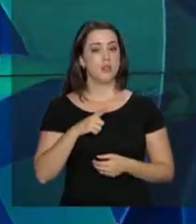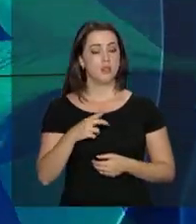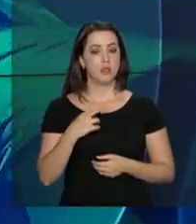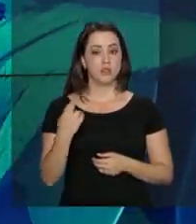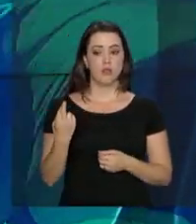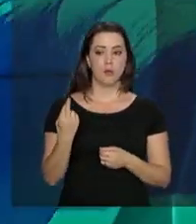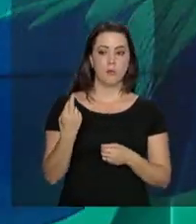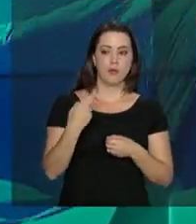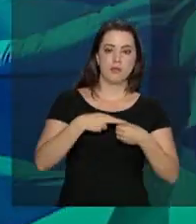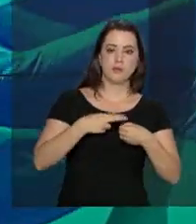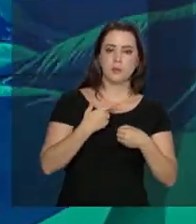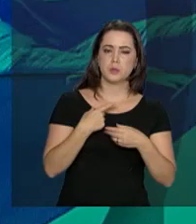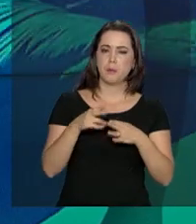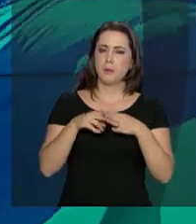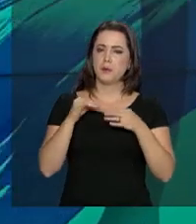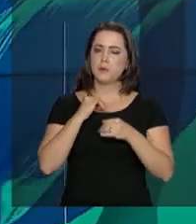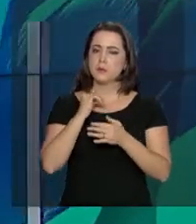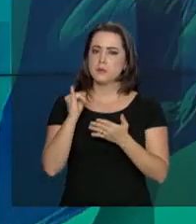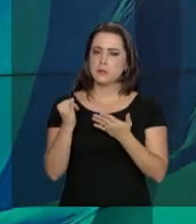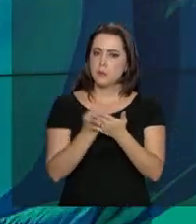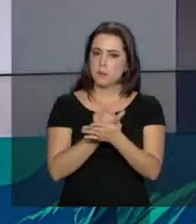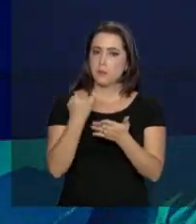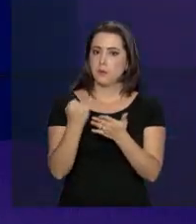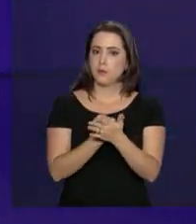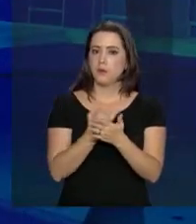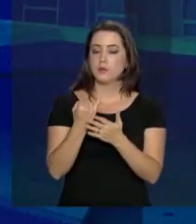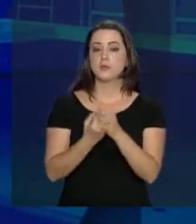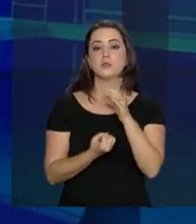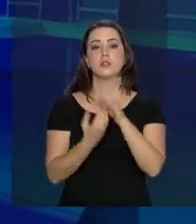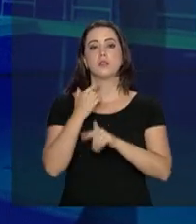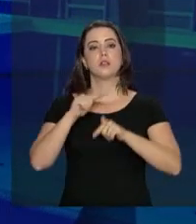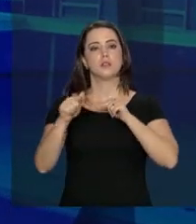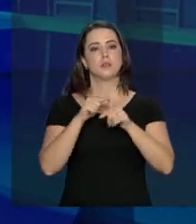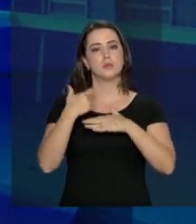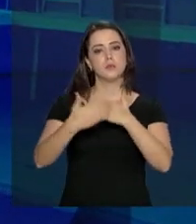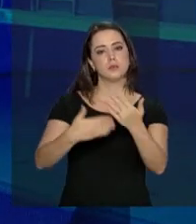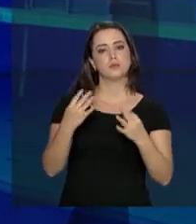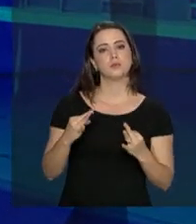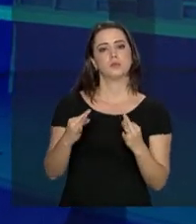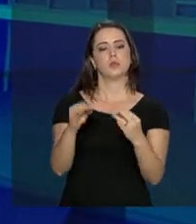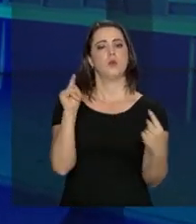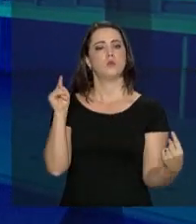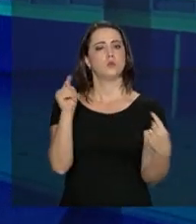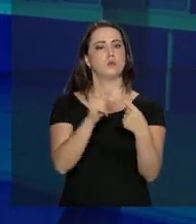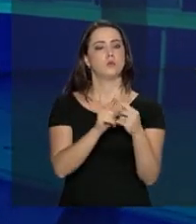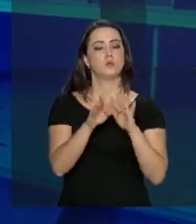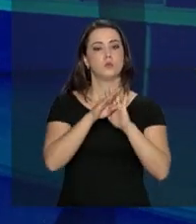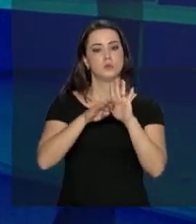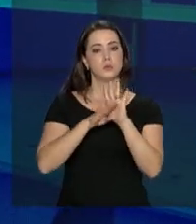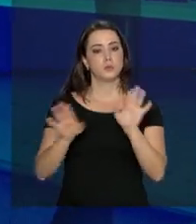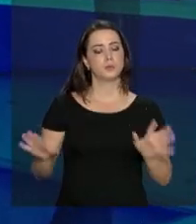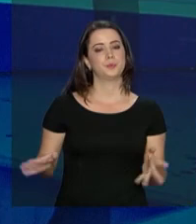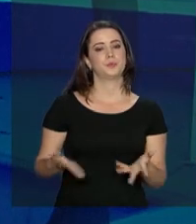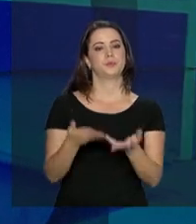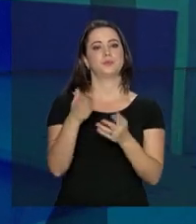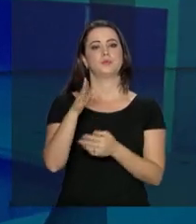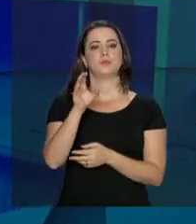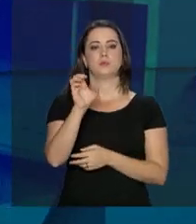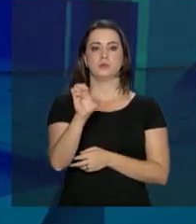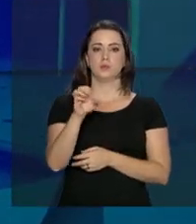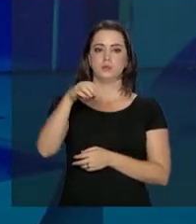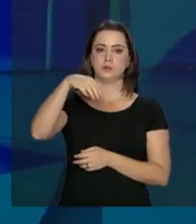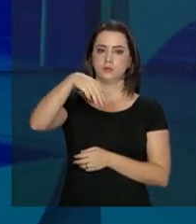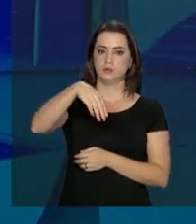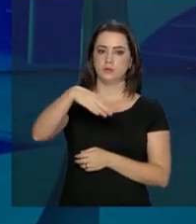impostos, empregabilidade e desenvolvimento tecnológico são alguns dos objetivos dos projetos estimulados pela Embrapi,